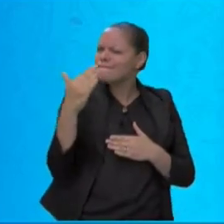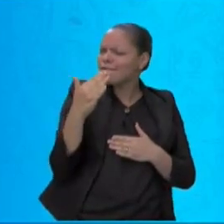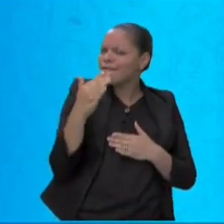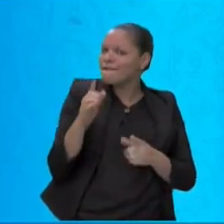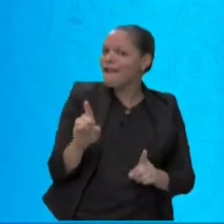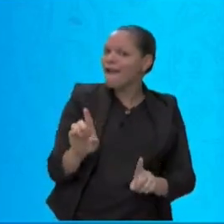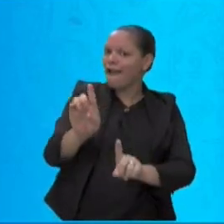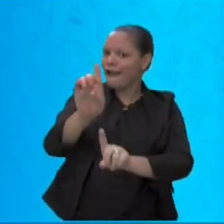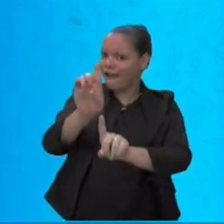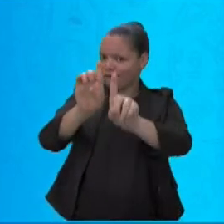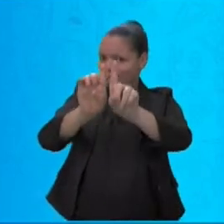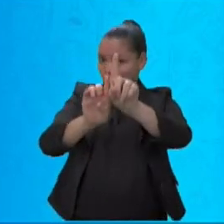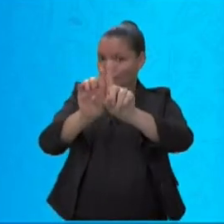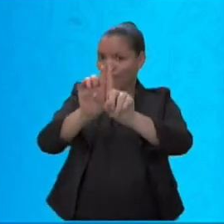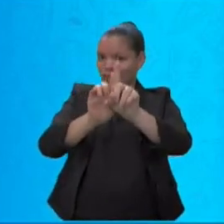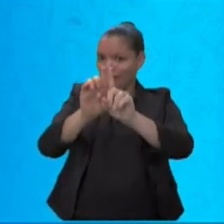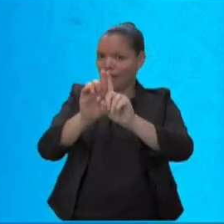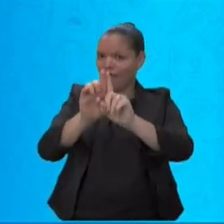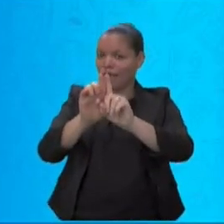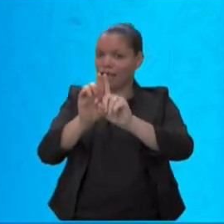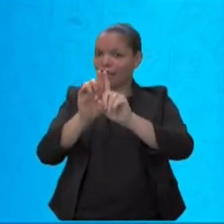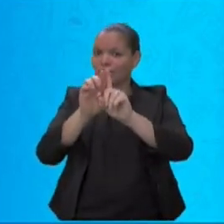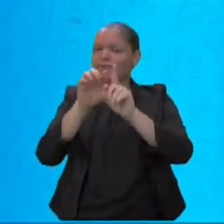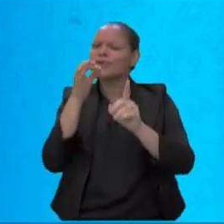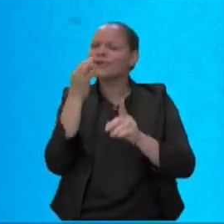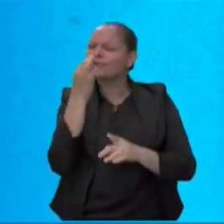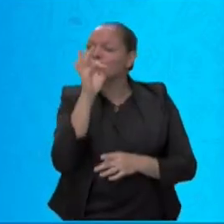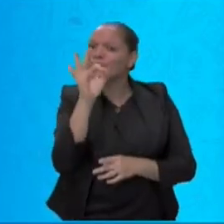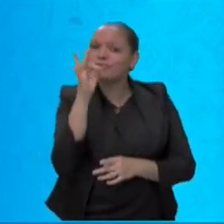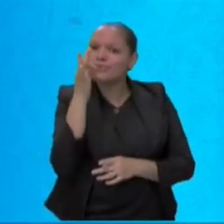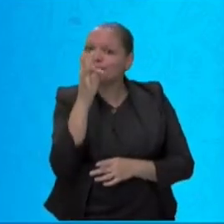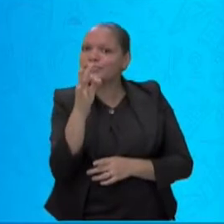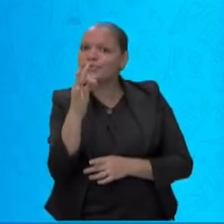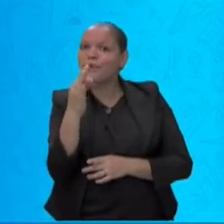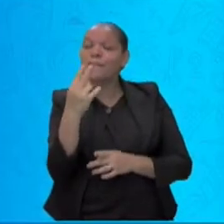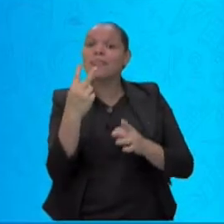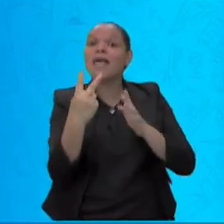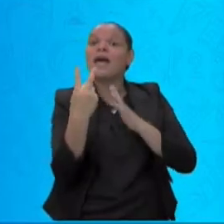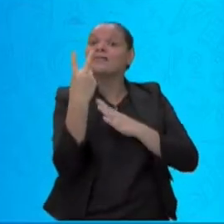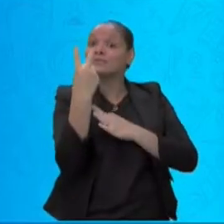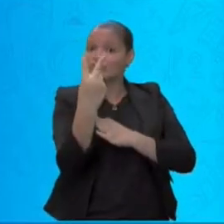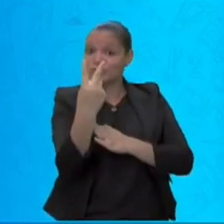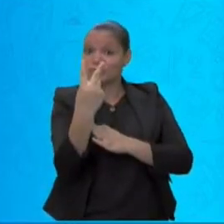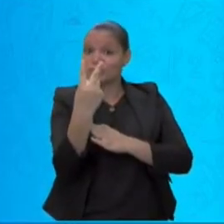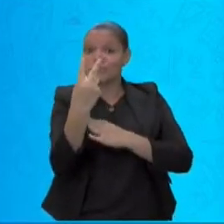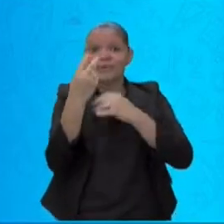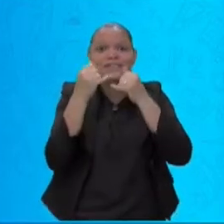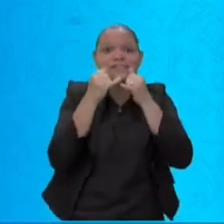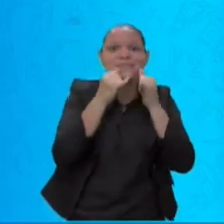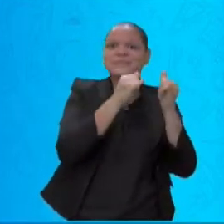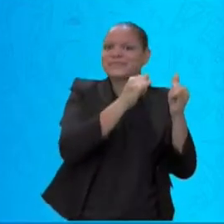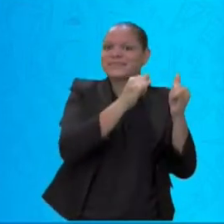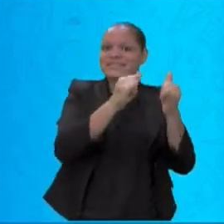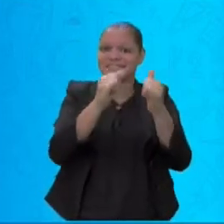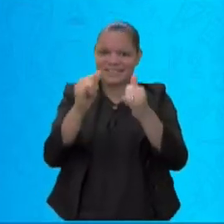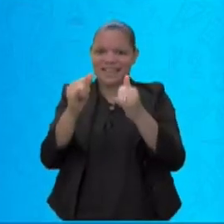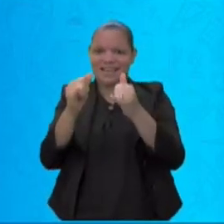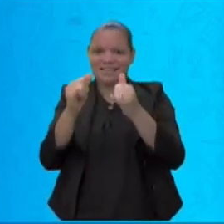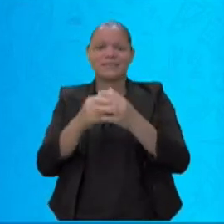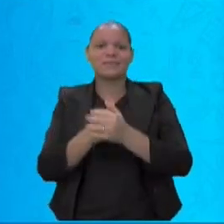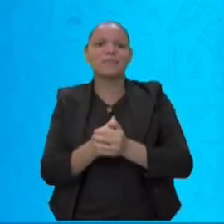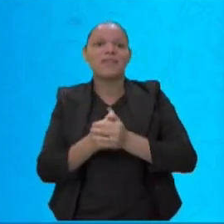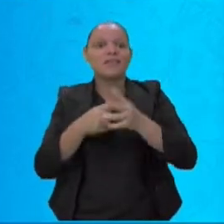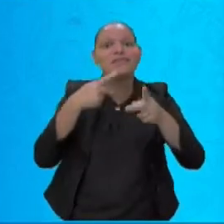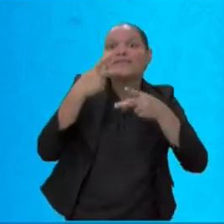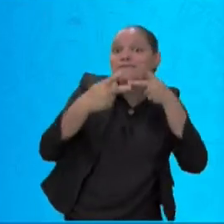e o seu som das duas é pronunciado, nós dizemos que aí ocorre